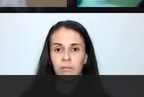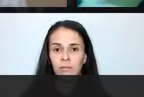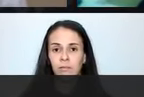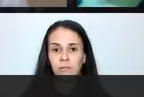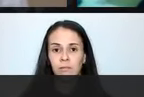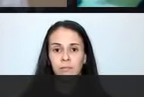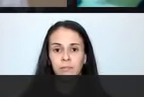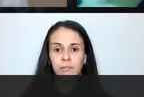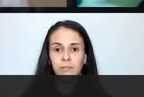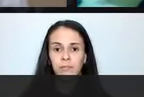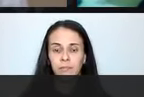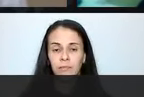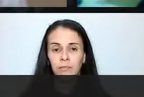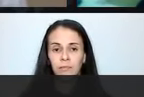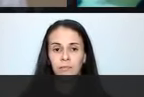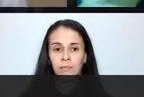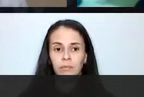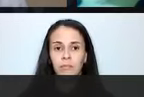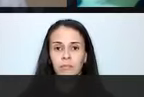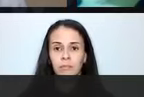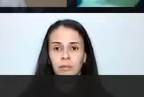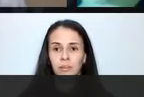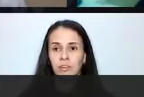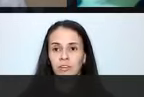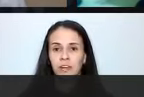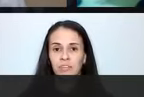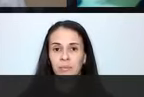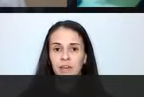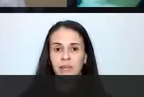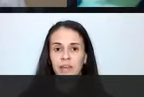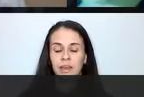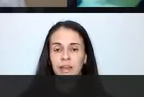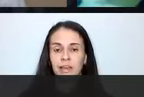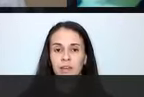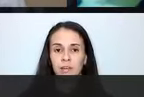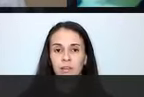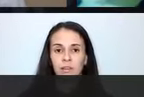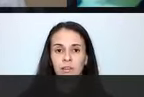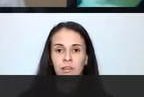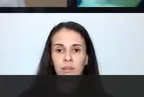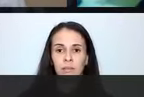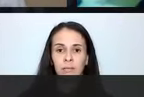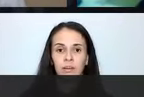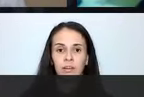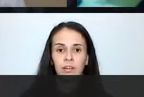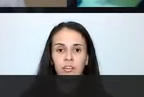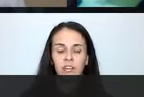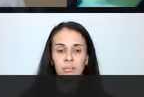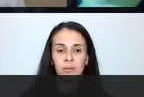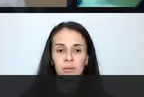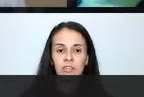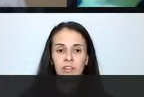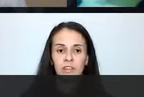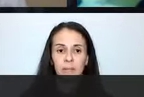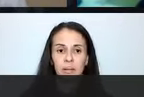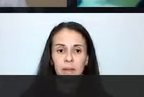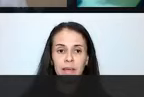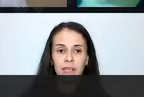estabilidade, a ameaça da redução de salários, o fim da permanência de nossos alunos de baixa renda, e somente para citar mais uma dessa,